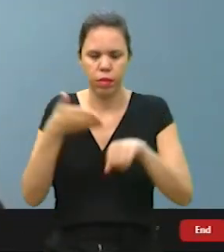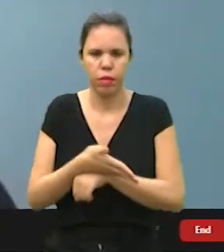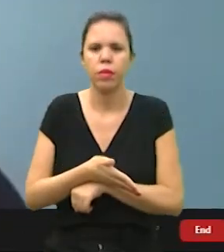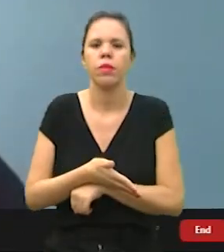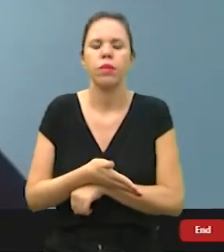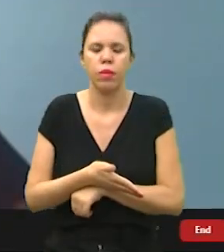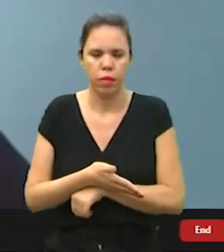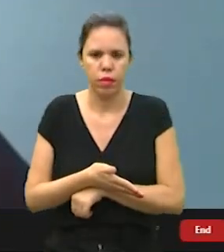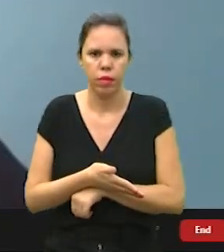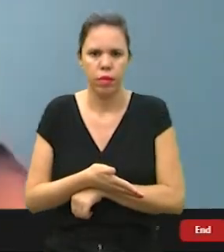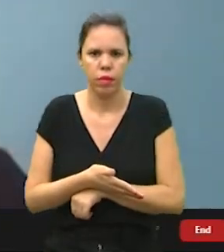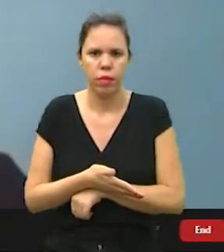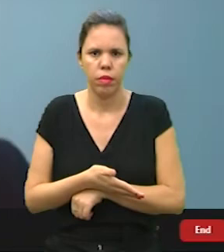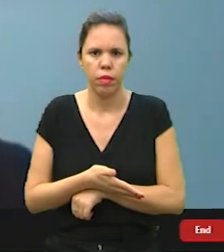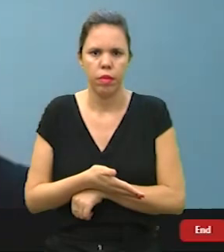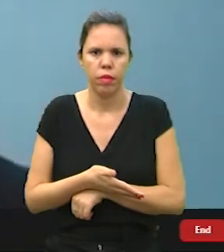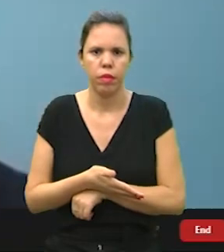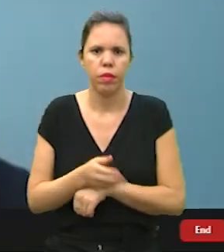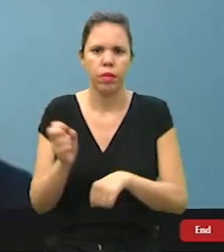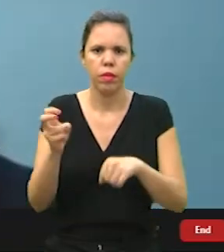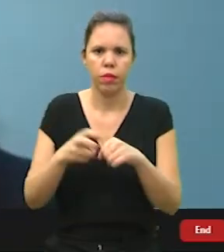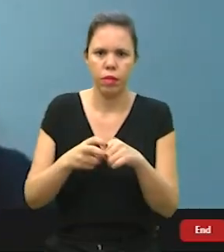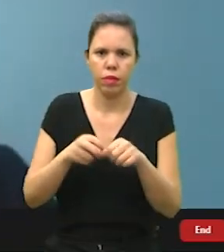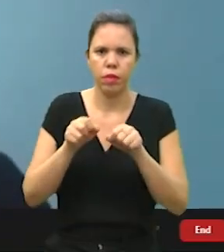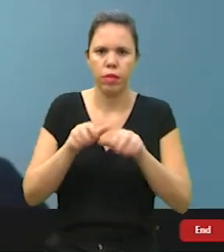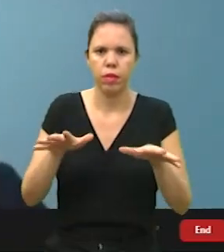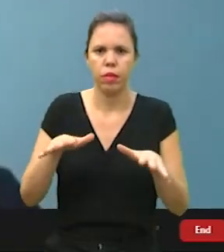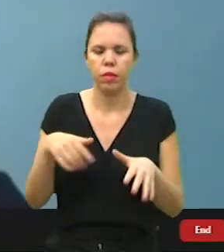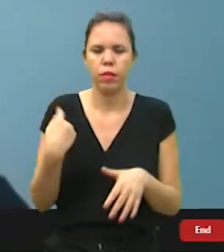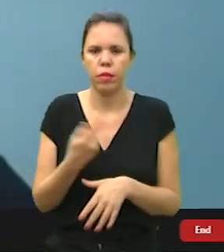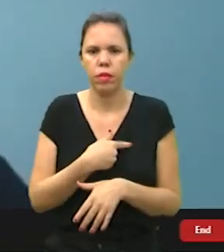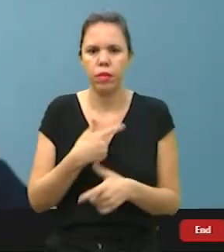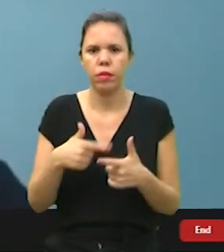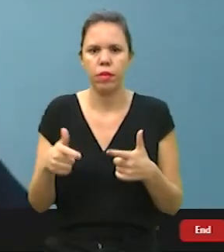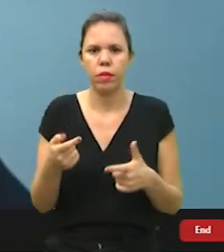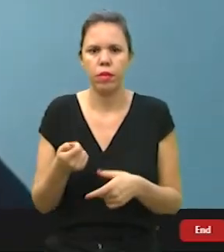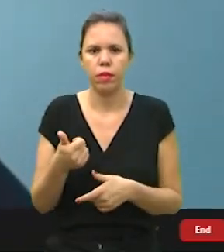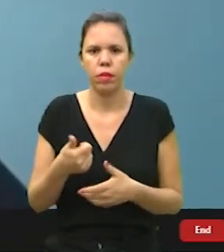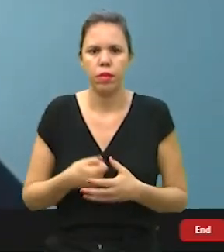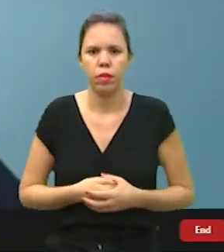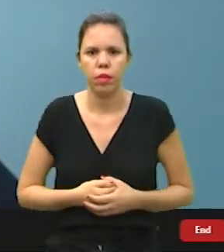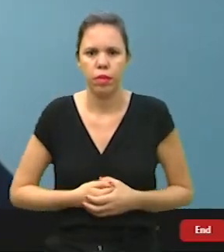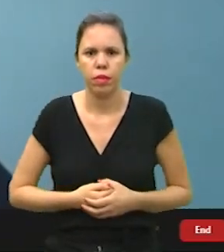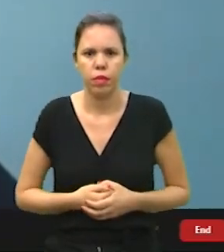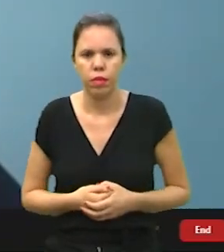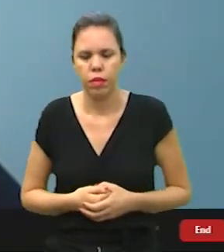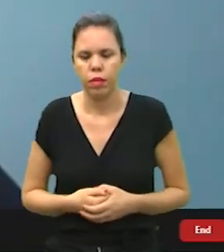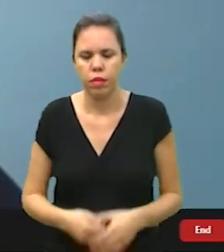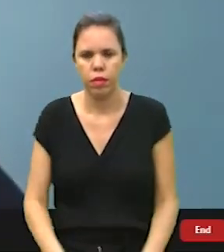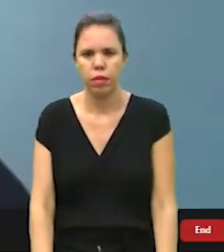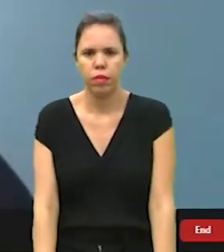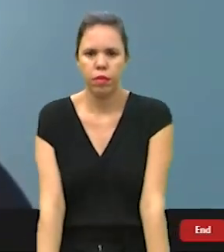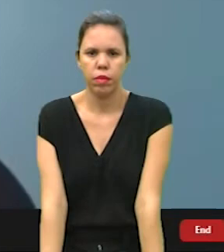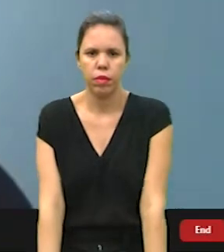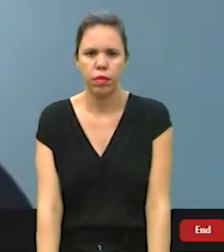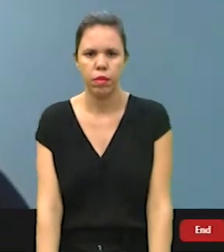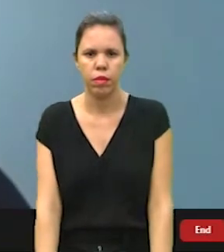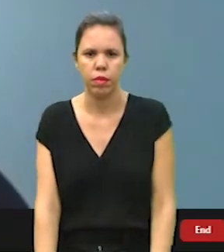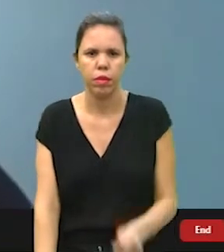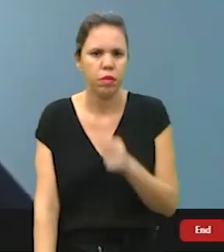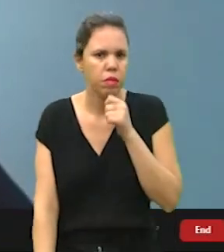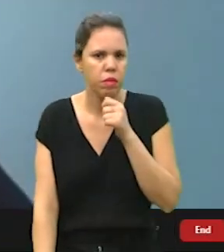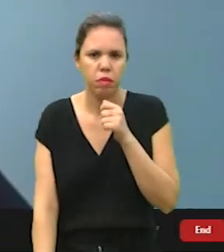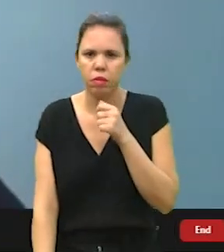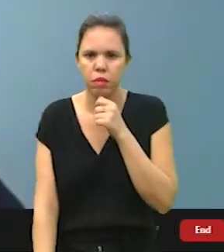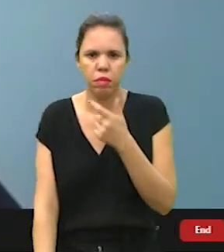parte. Tanto que um pequeno vírus está acabando com a gente, praticamente. Pois é. Porque a gente